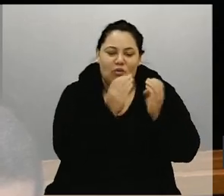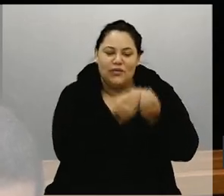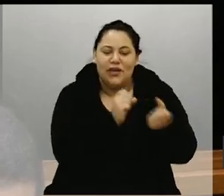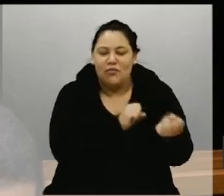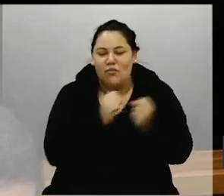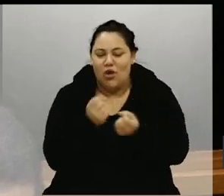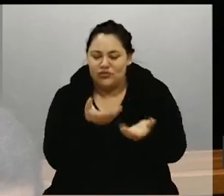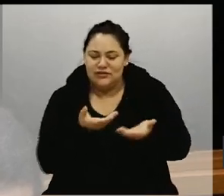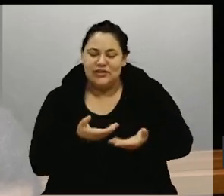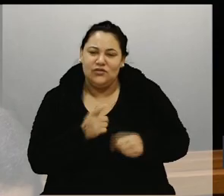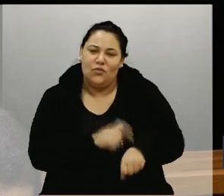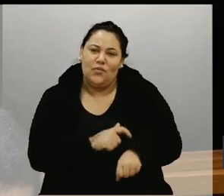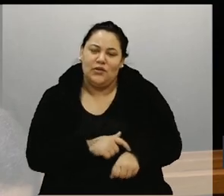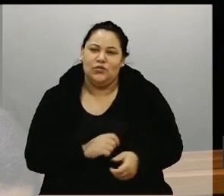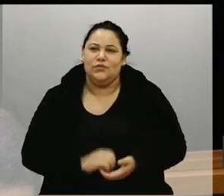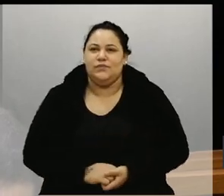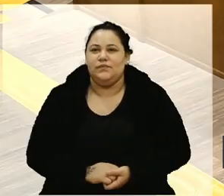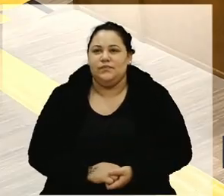receber nesse momento.